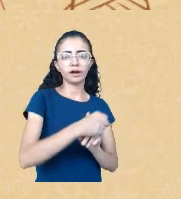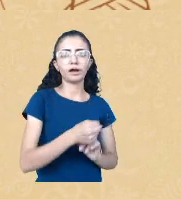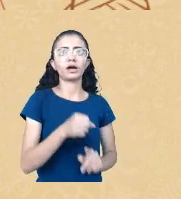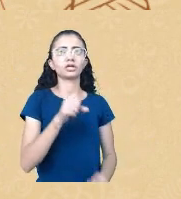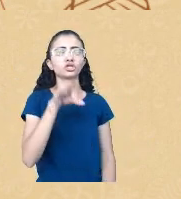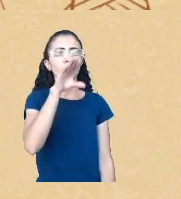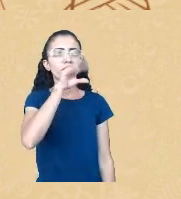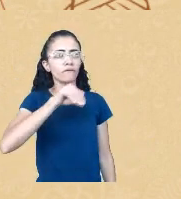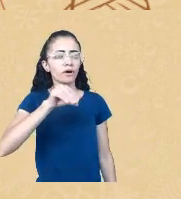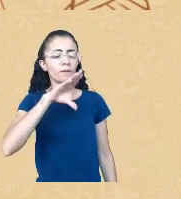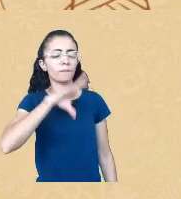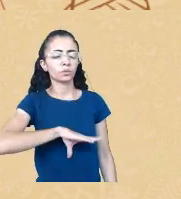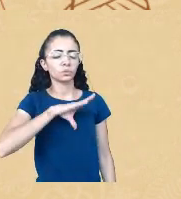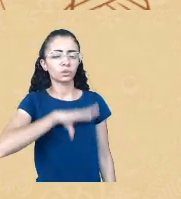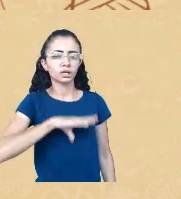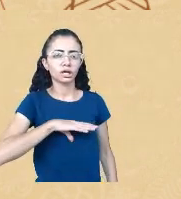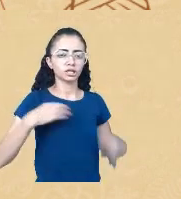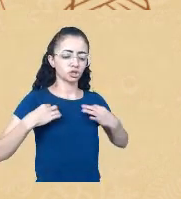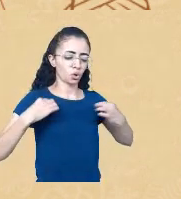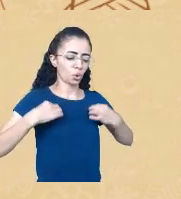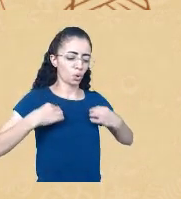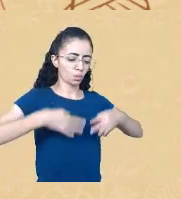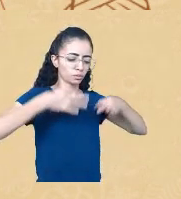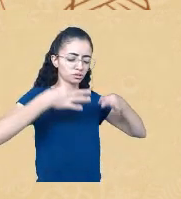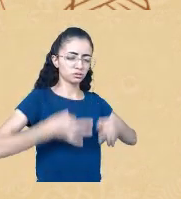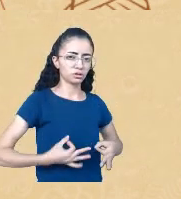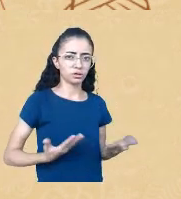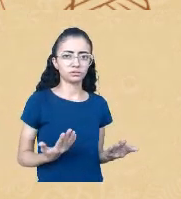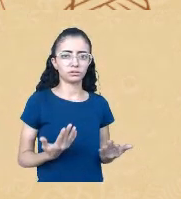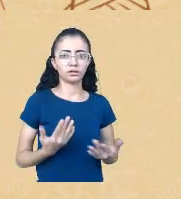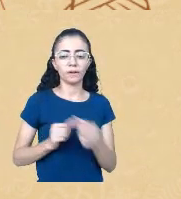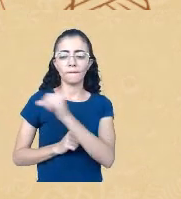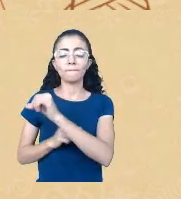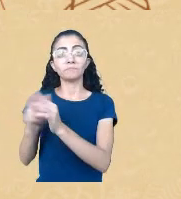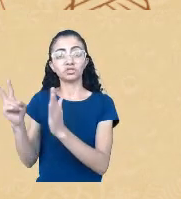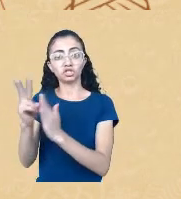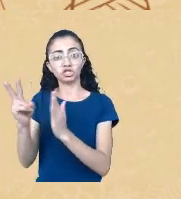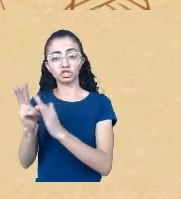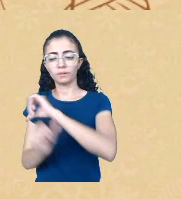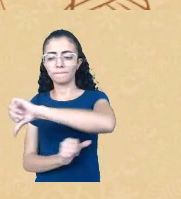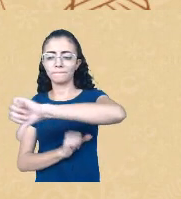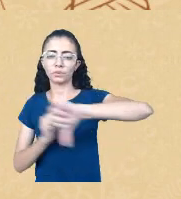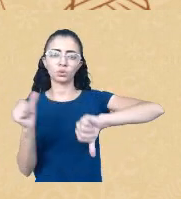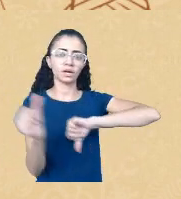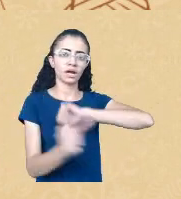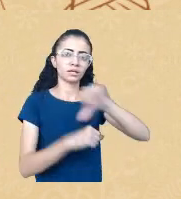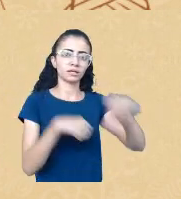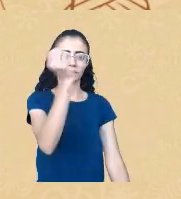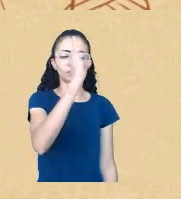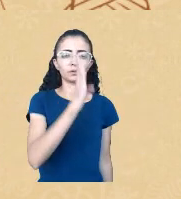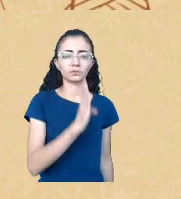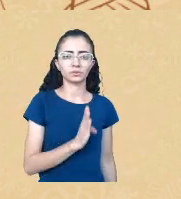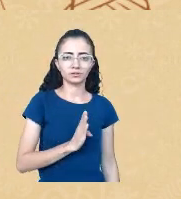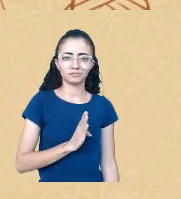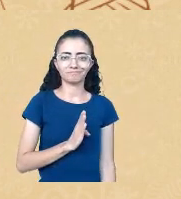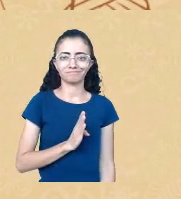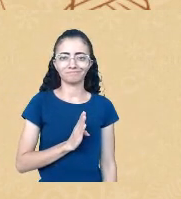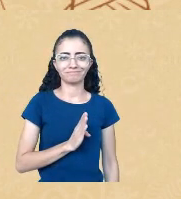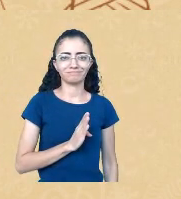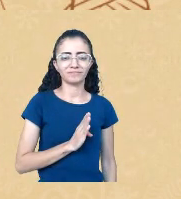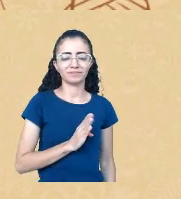roupas nós deixaríamos de ser indígenas e passaríamos a ser brasileiras. Vejo de novo como que a identidade nacional